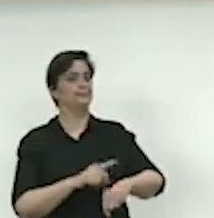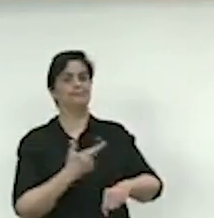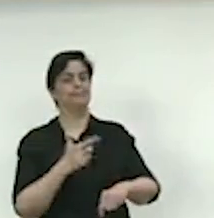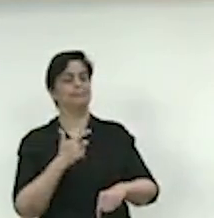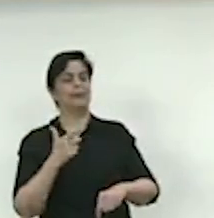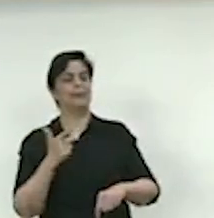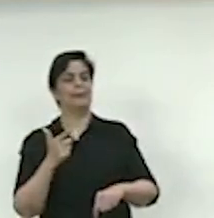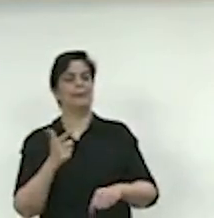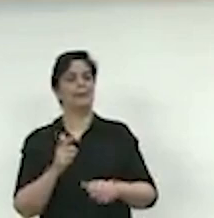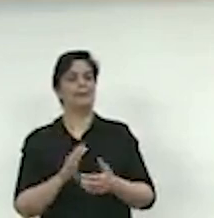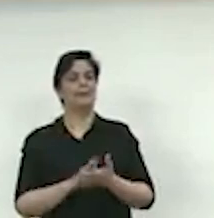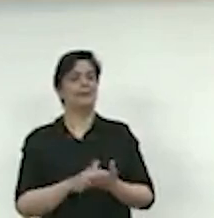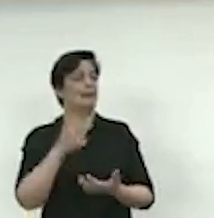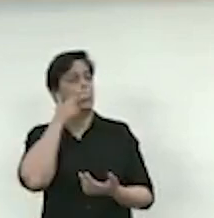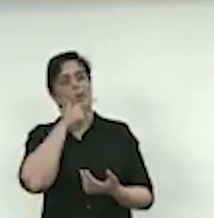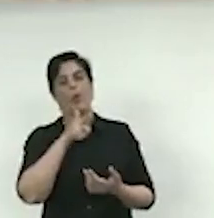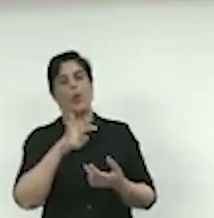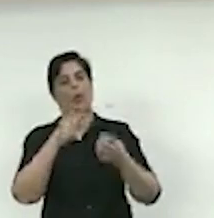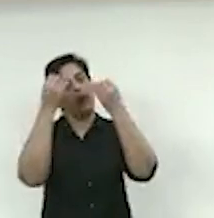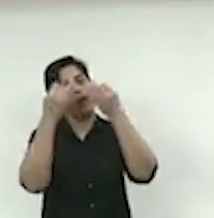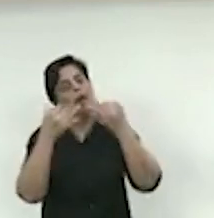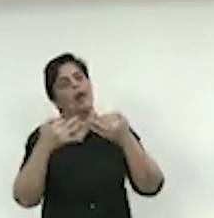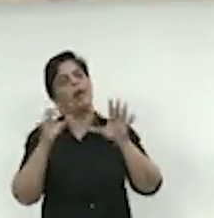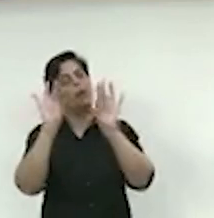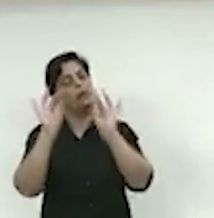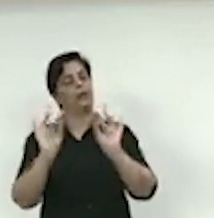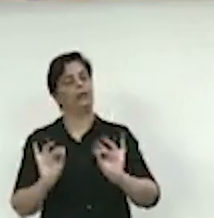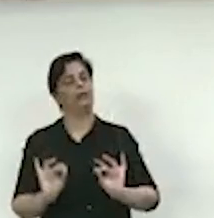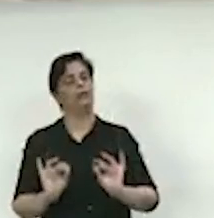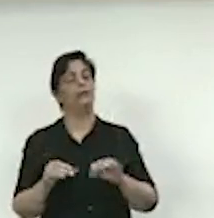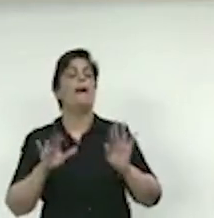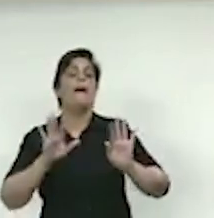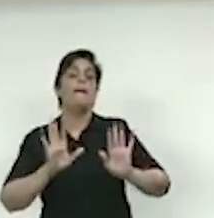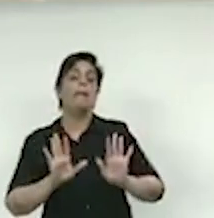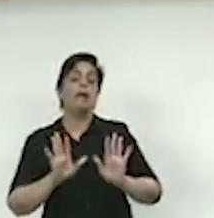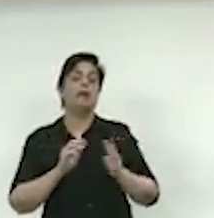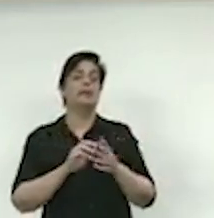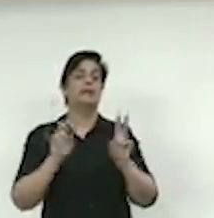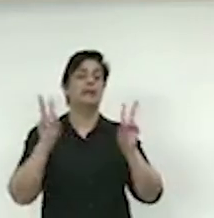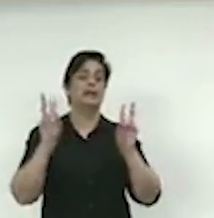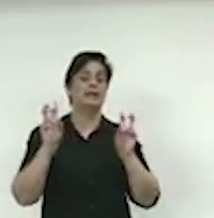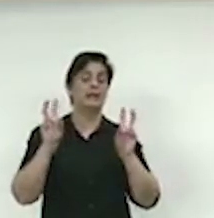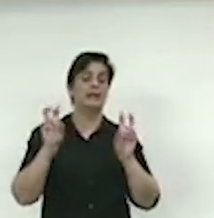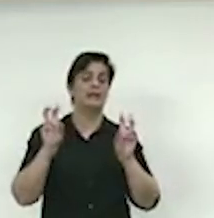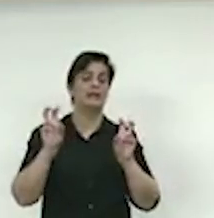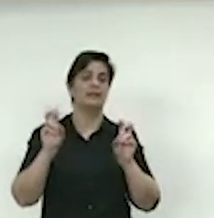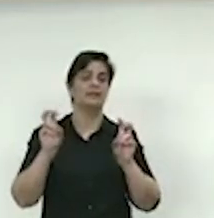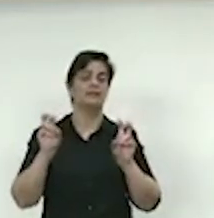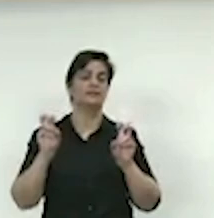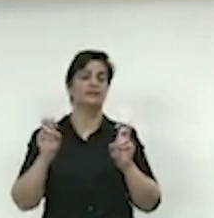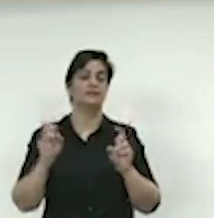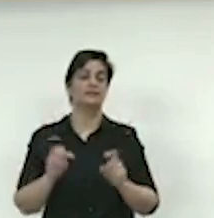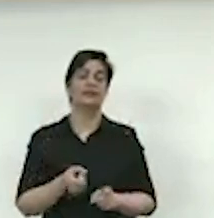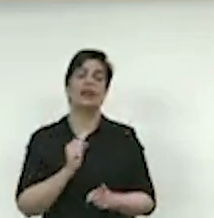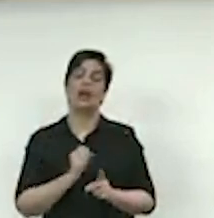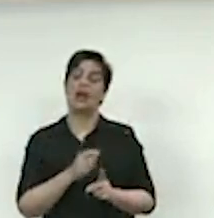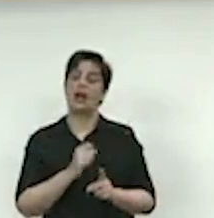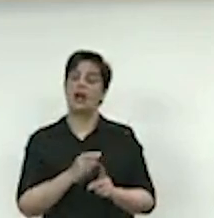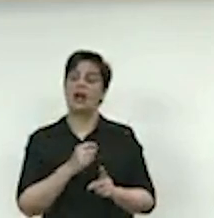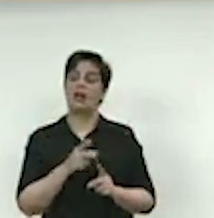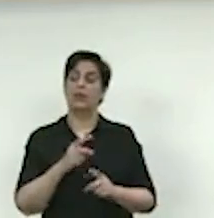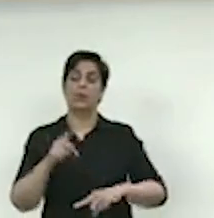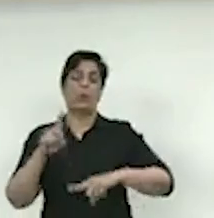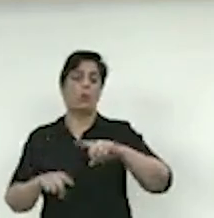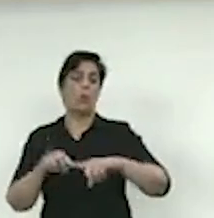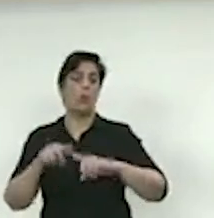dentro do meu tempo regimental, não conseguirei expor a todos vocês, mas trata-se de locação, de equipamento público, para